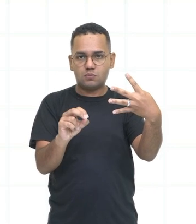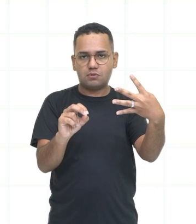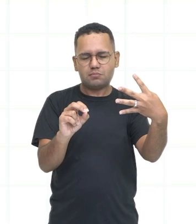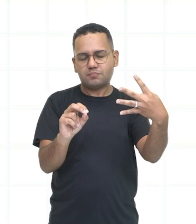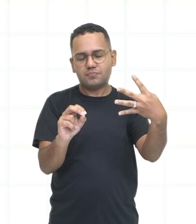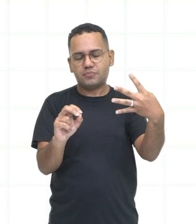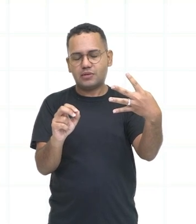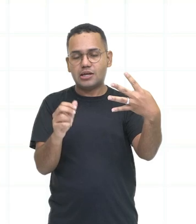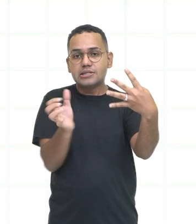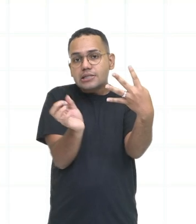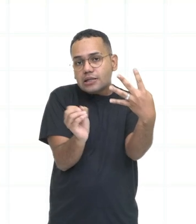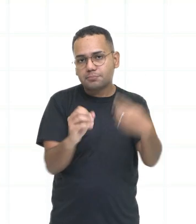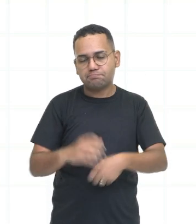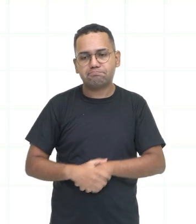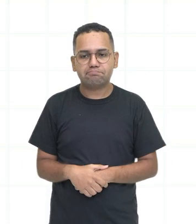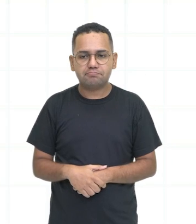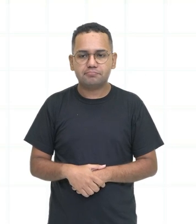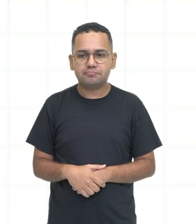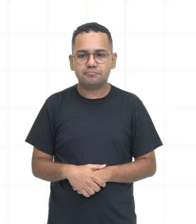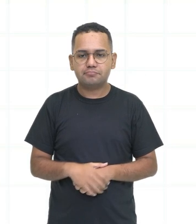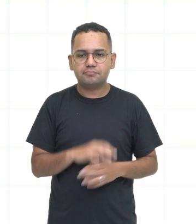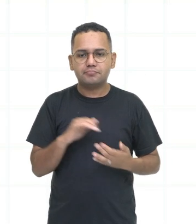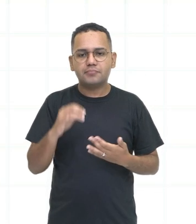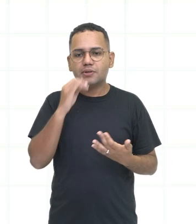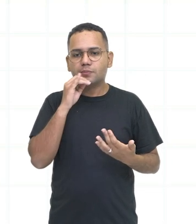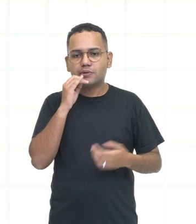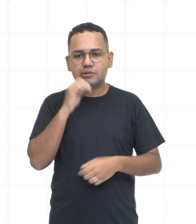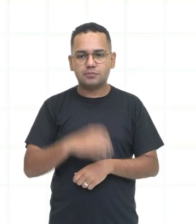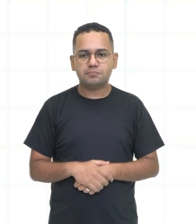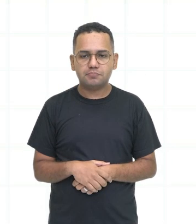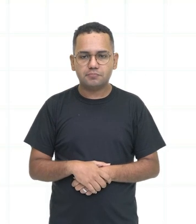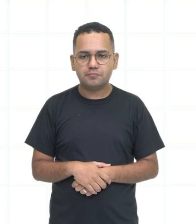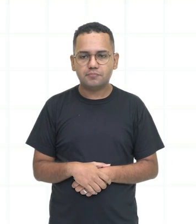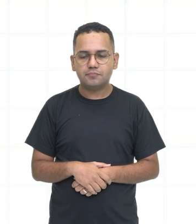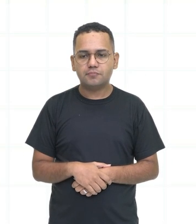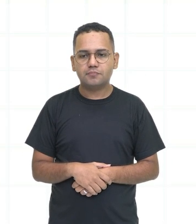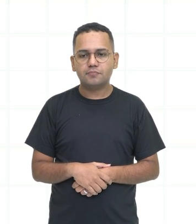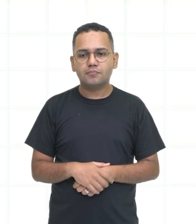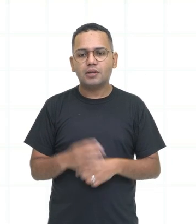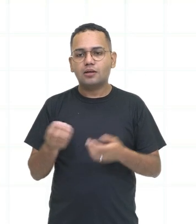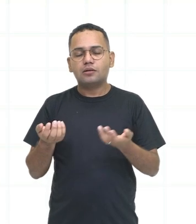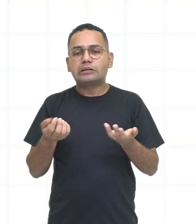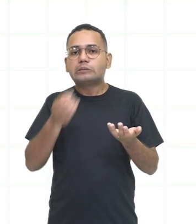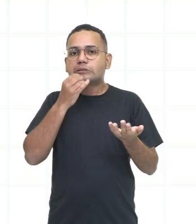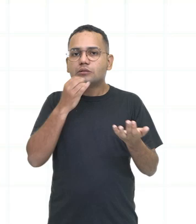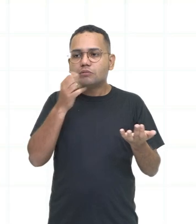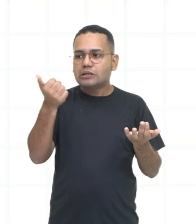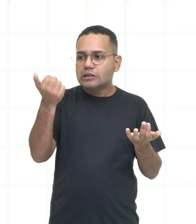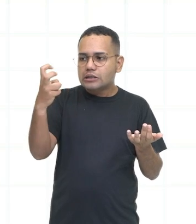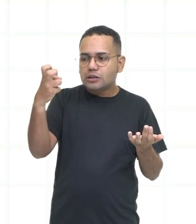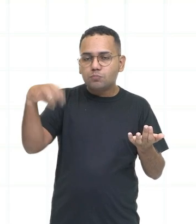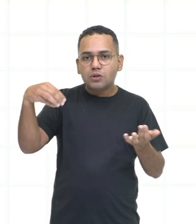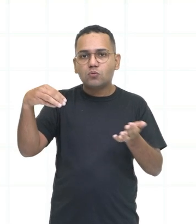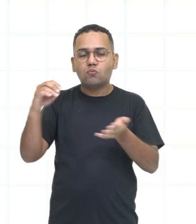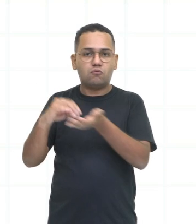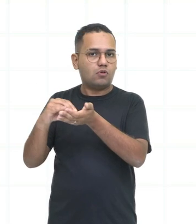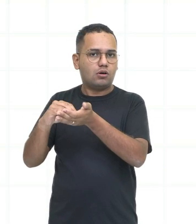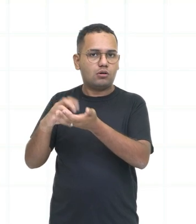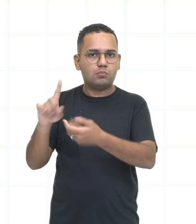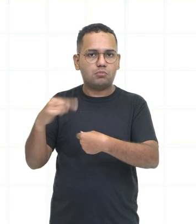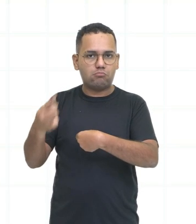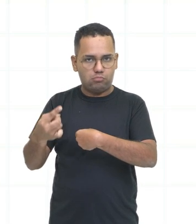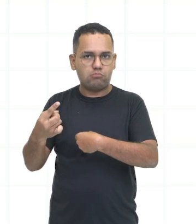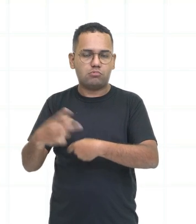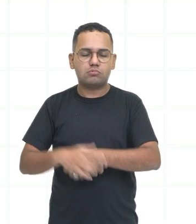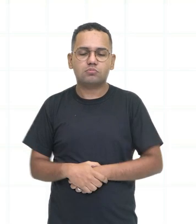Quarter to, quando falta 15 pra próxima hora, no caso 45, ou então a quarter past,